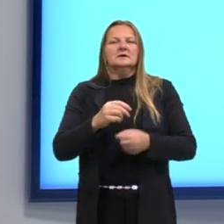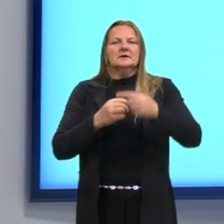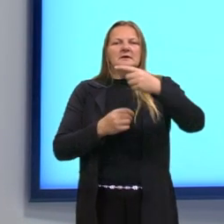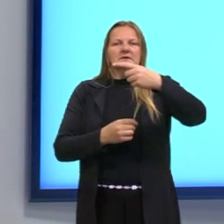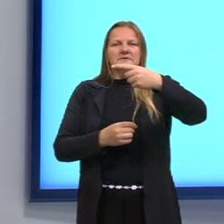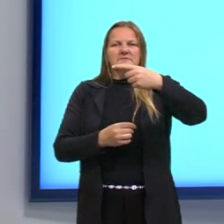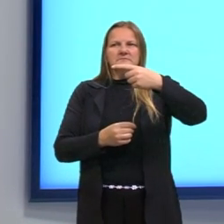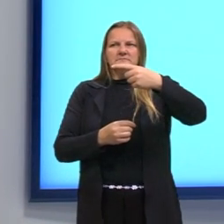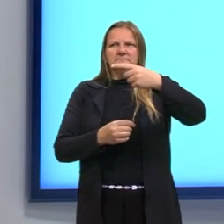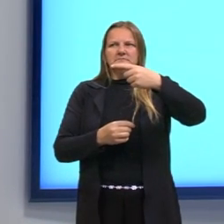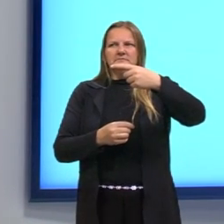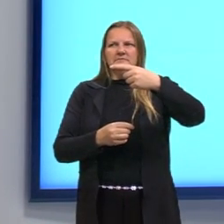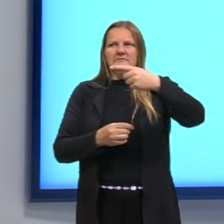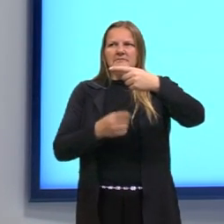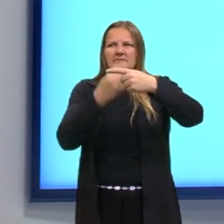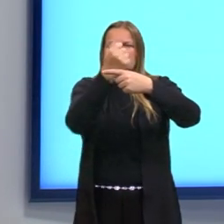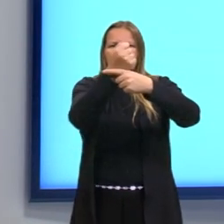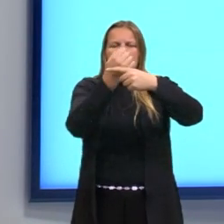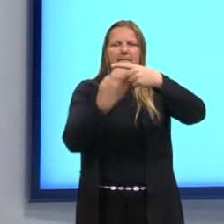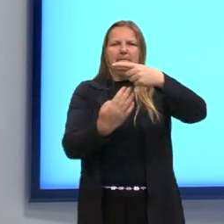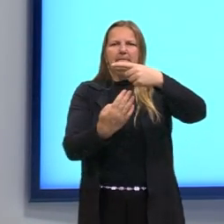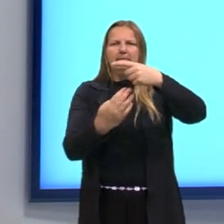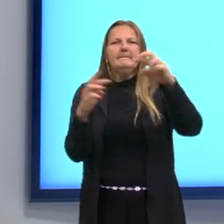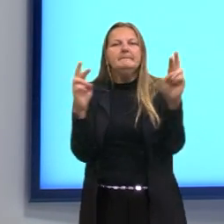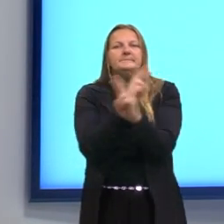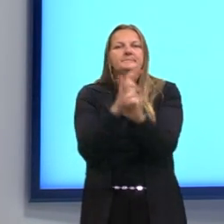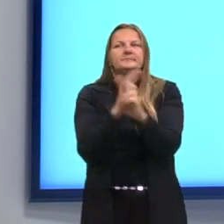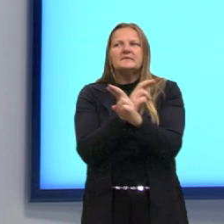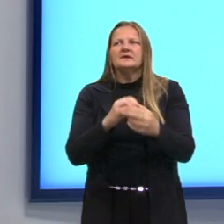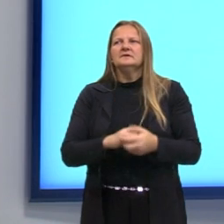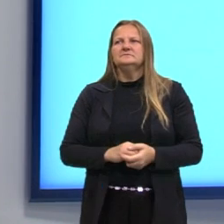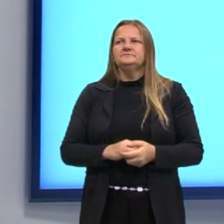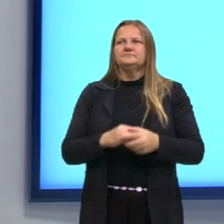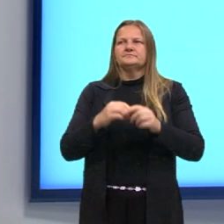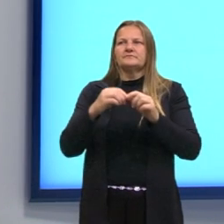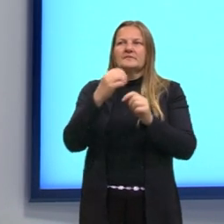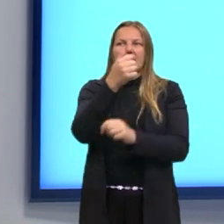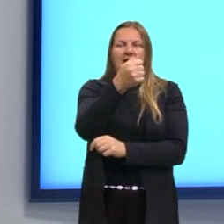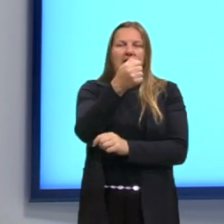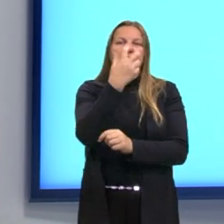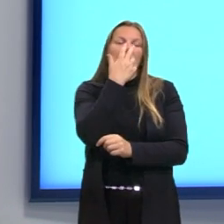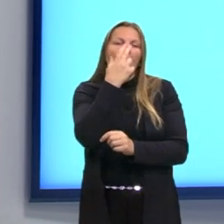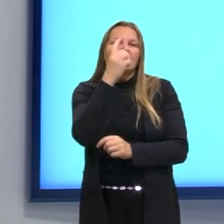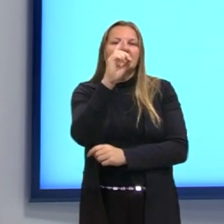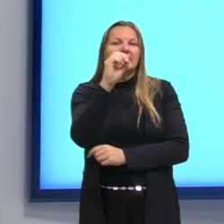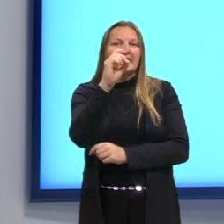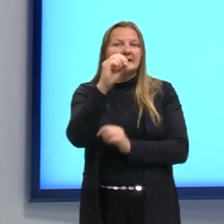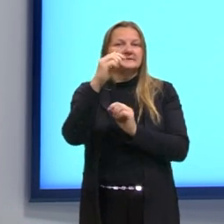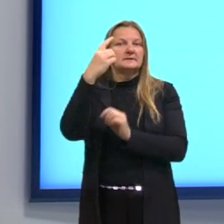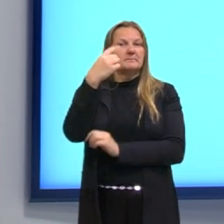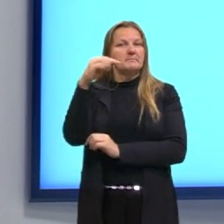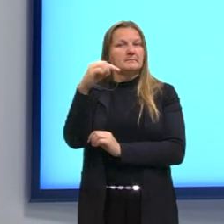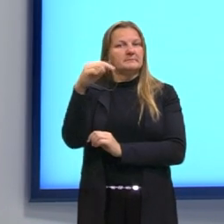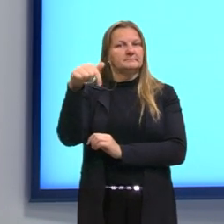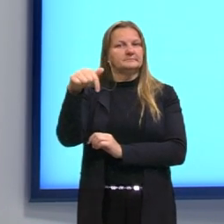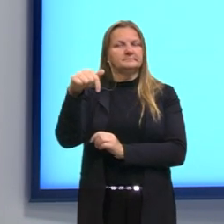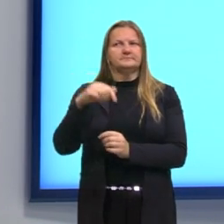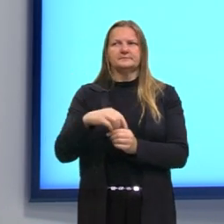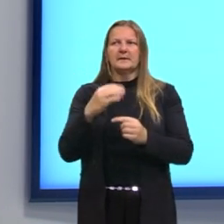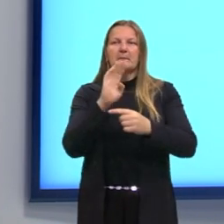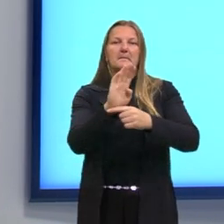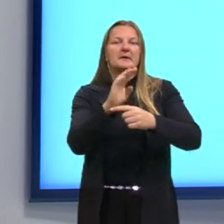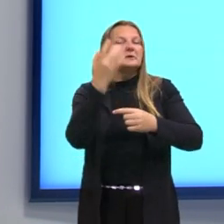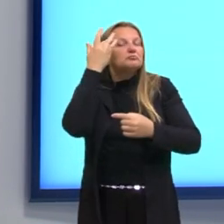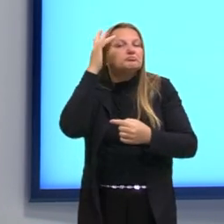Mas o A, a gente viu que é 10 elevado a menos 7. Mas eu não sei o valor do B. O que eu sei